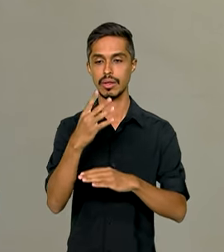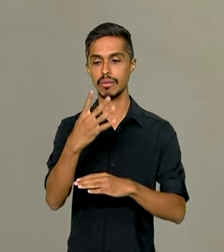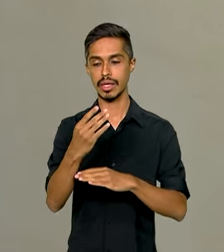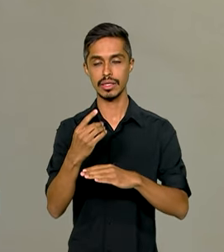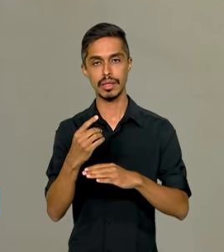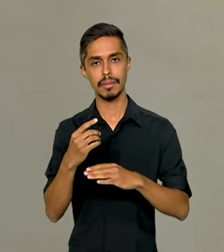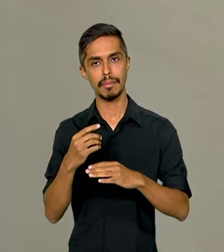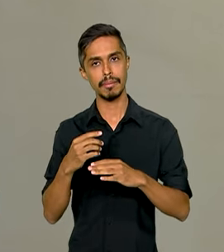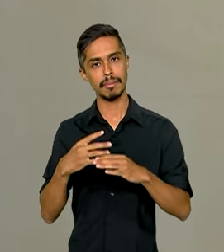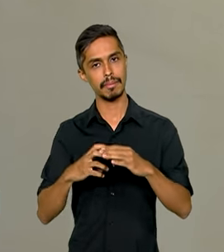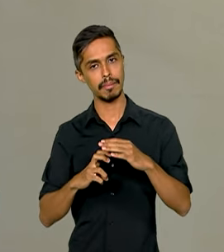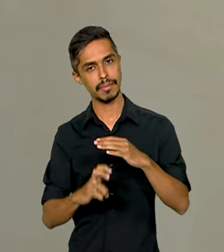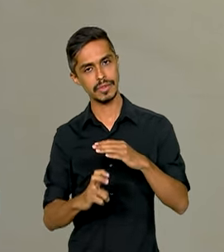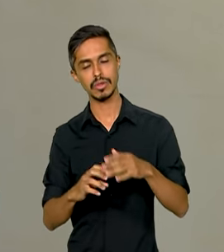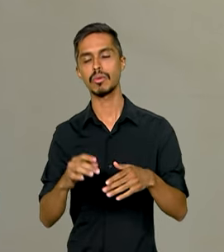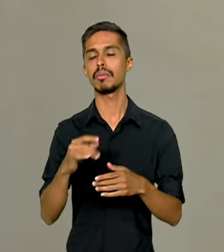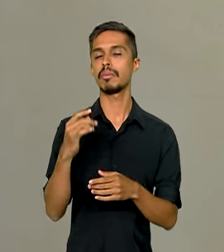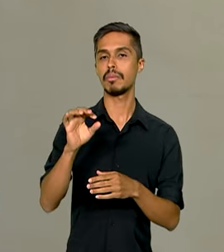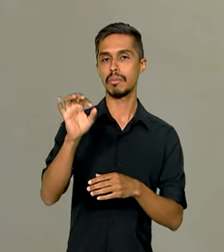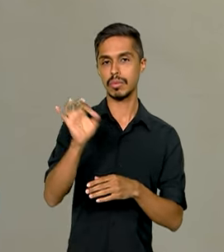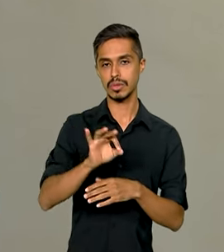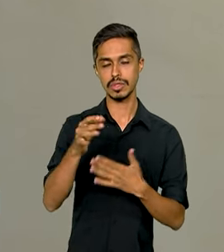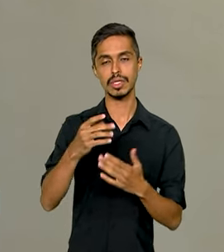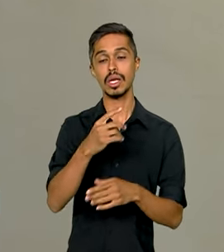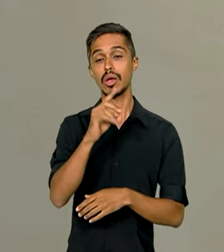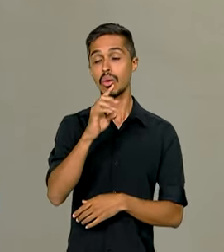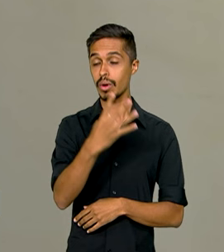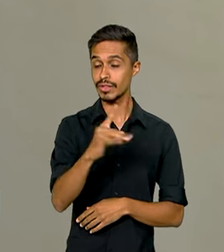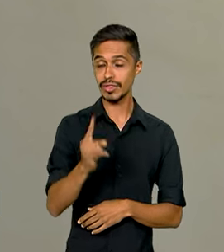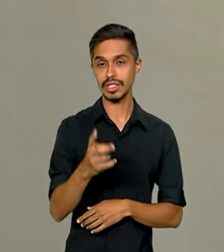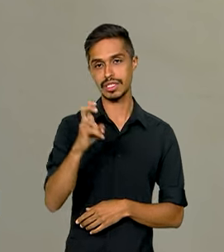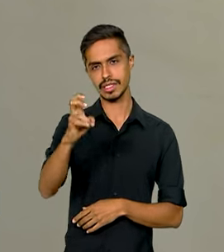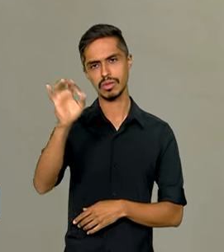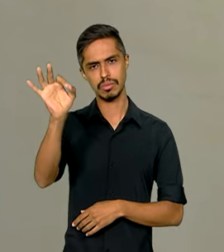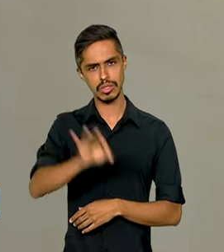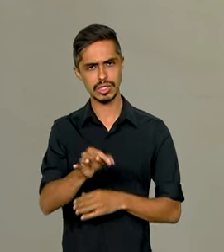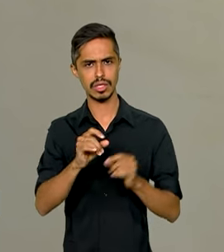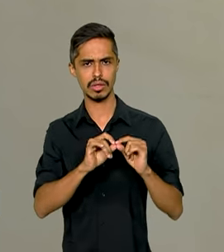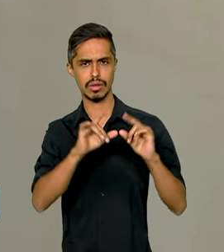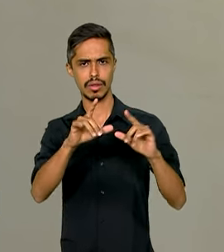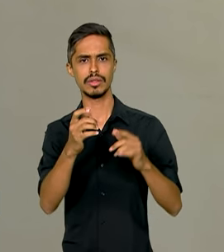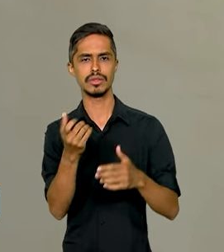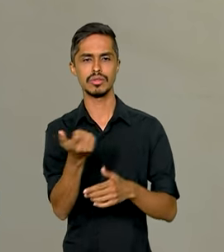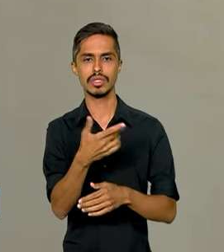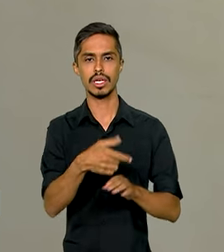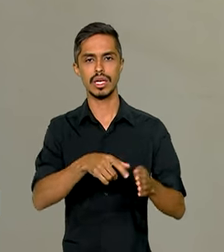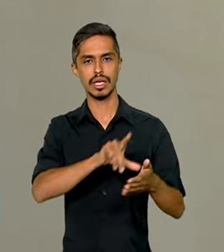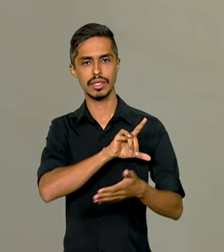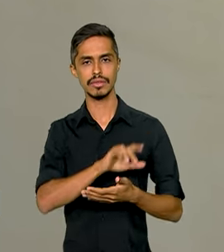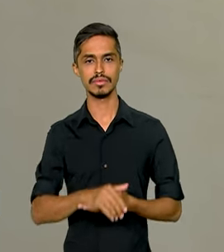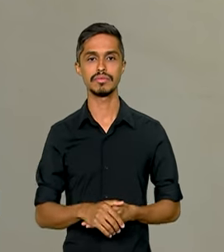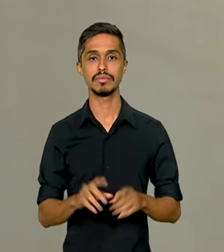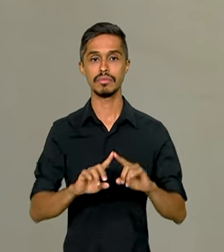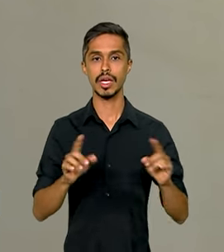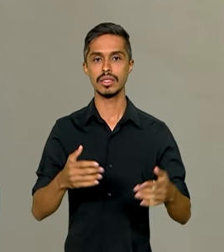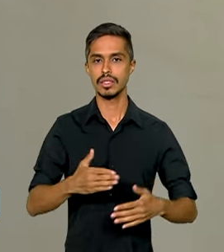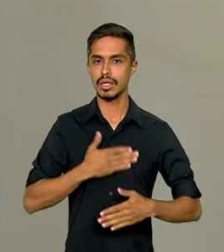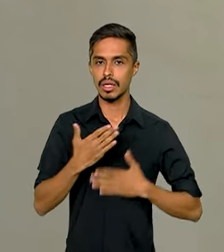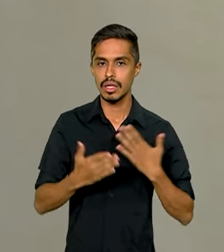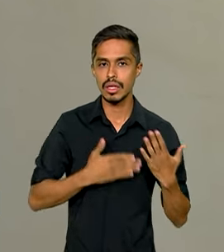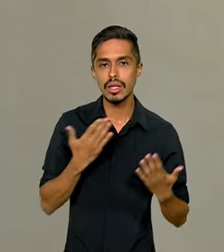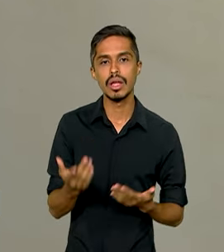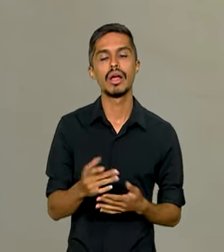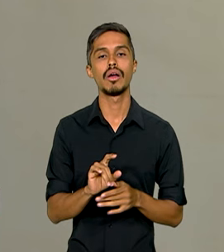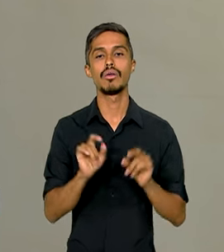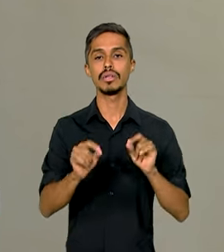nível pré-pandemia. E no acumulado deste ano, a expansão já é de 1,7%. Mas o que surpreendeu mesmo